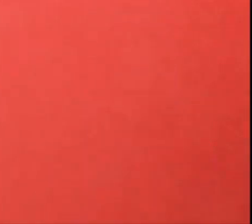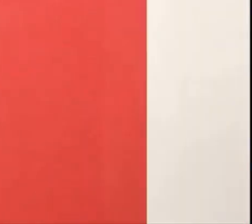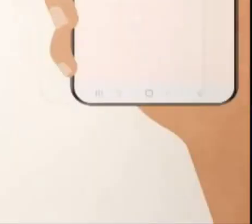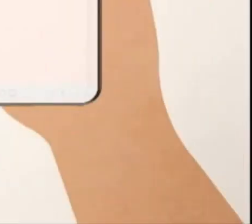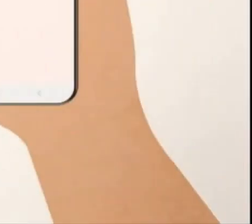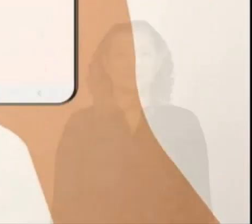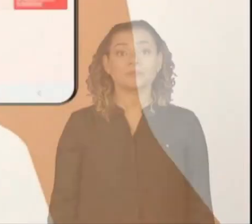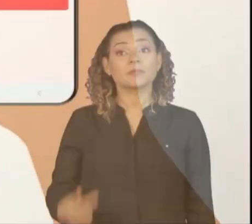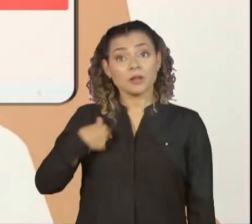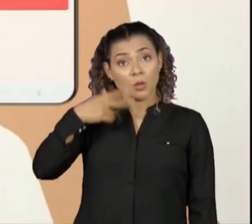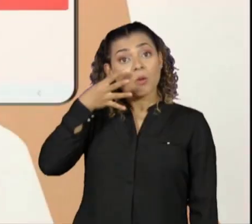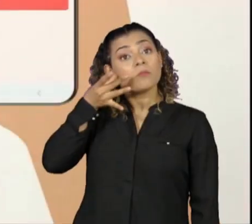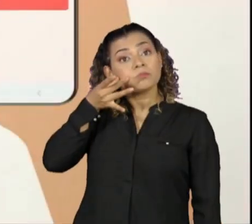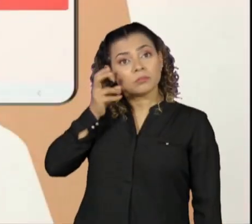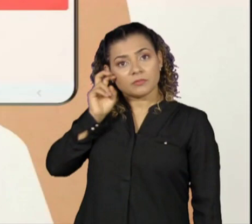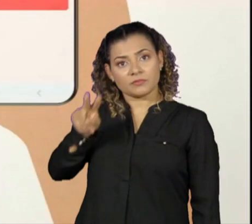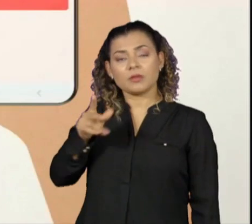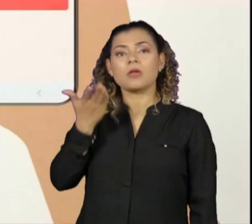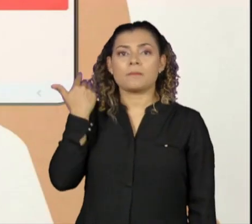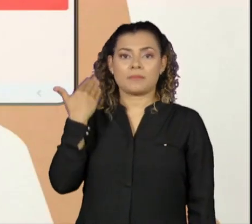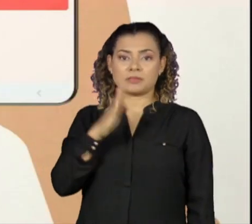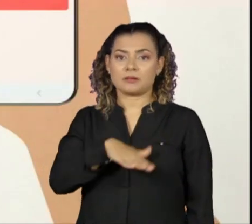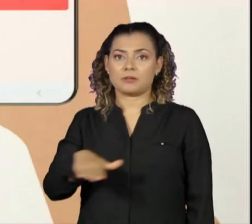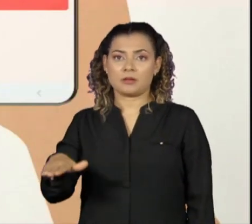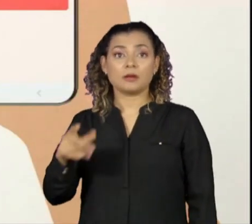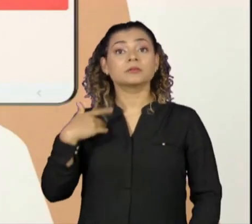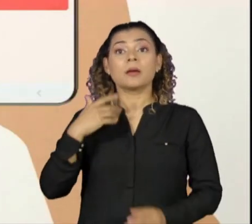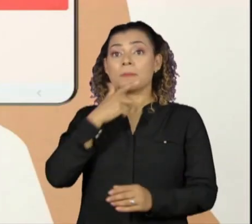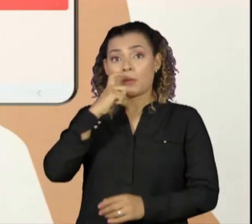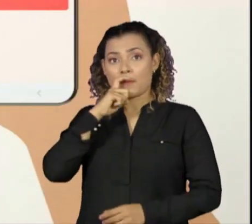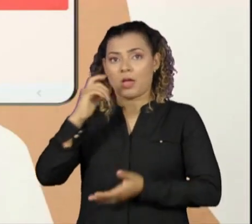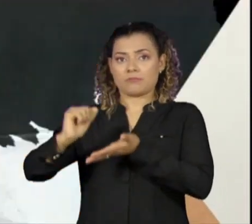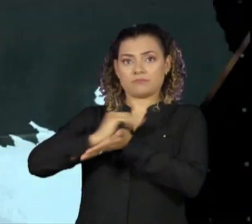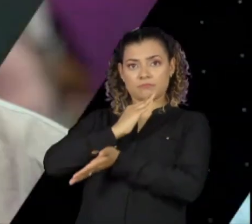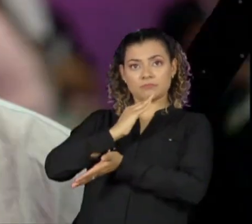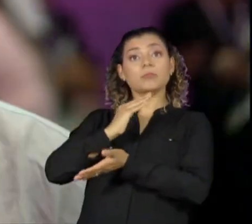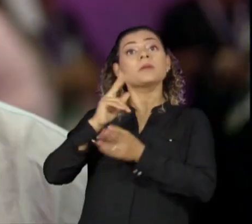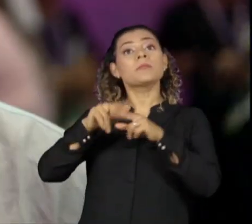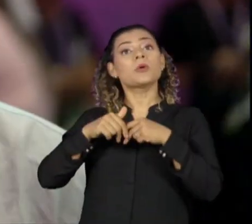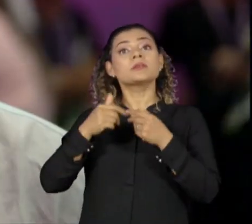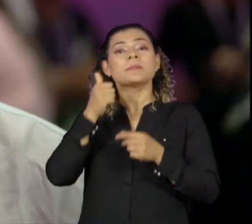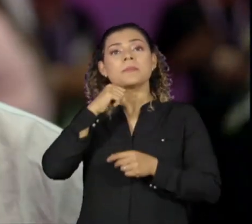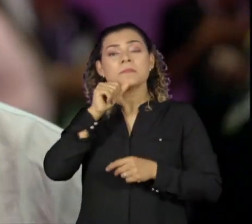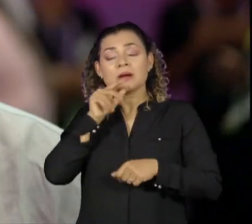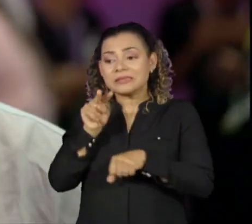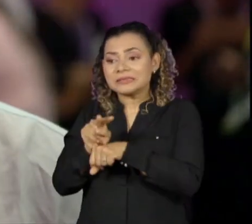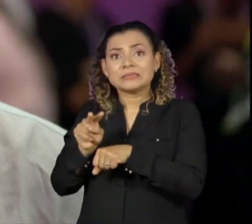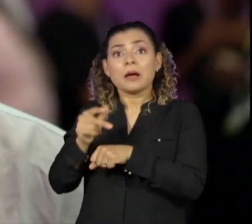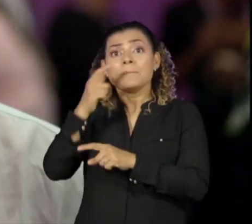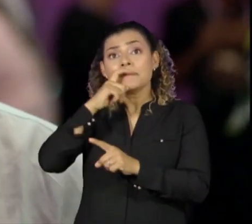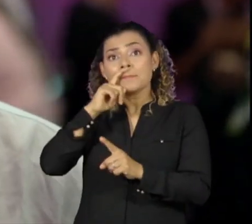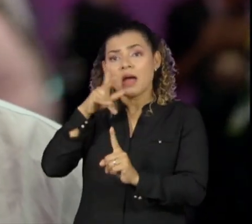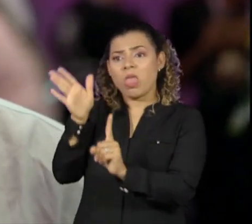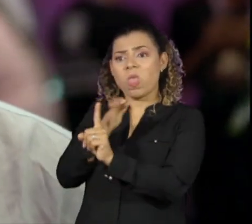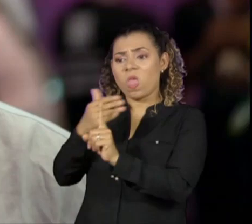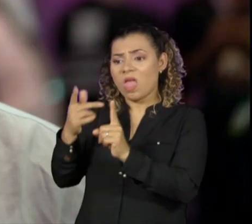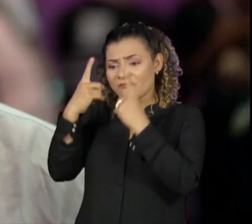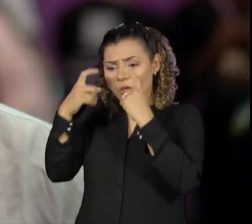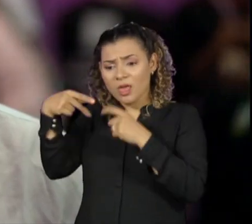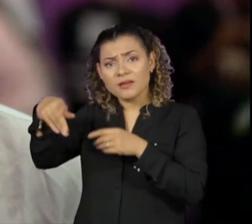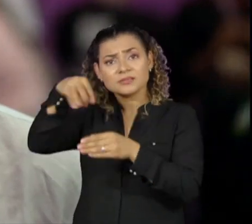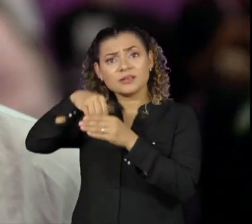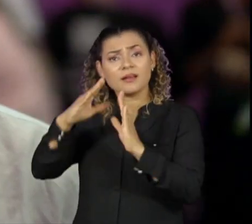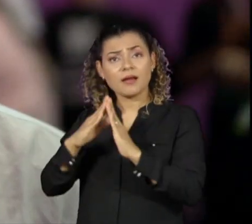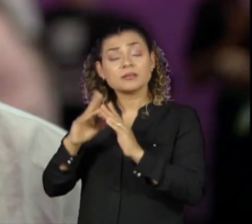Eu presenciei a violência doméstica quando era criança. Fui expulso de casa pelo meu pai, eu defendei minha mãe. E eu percebi que aquilo era totalmente errado e uma